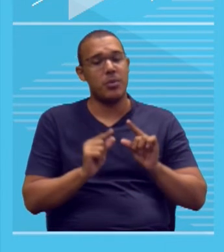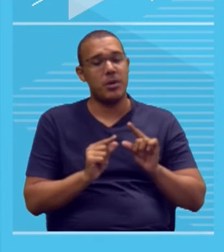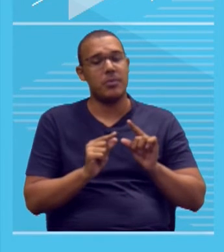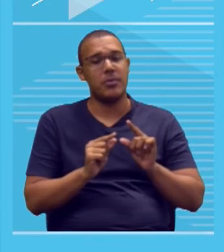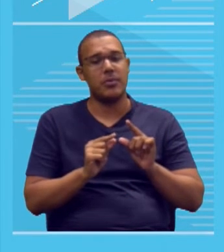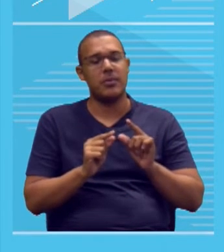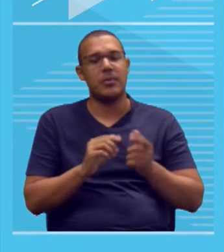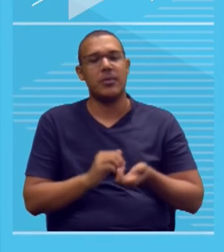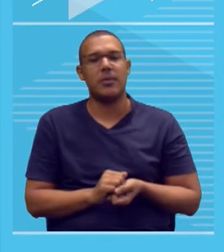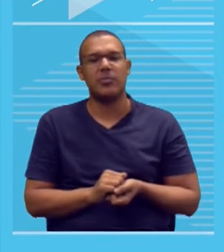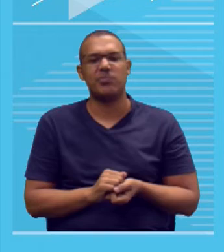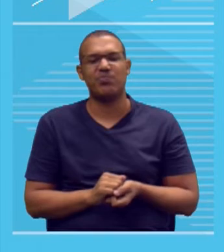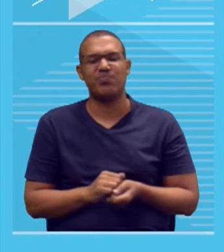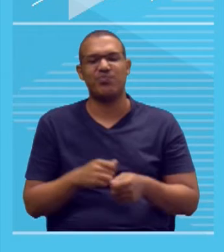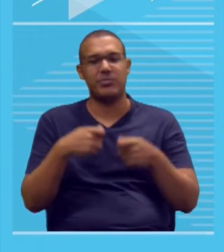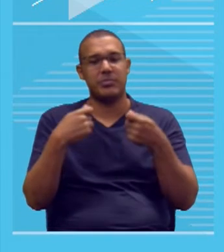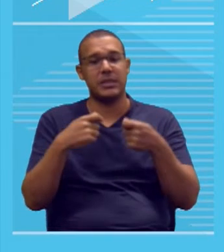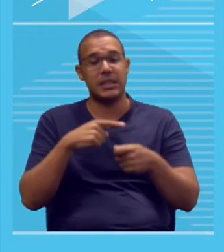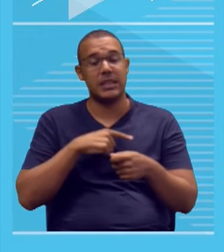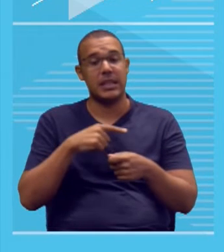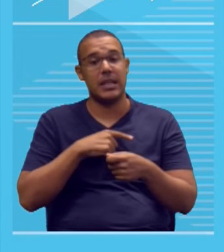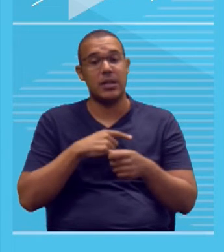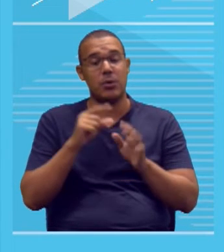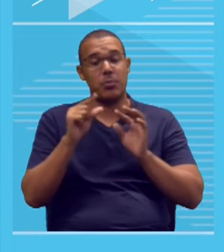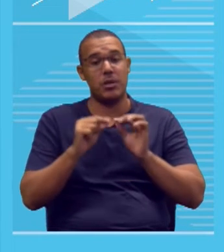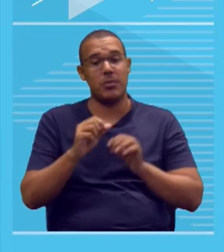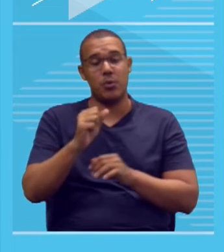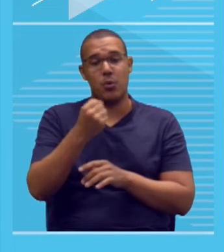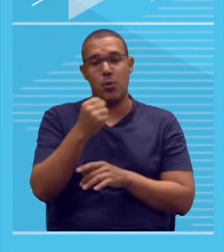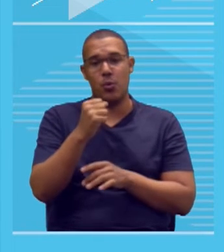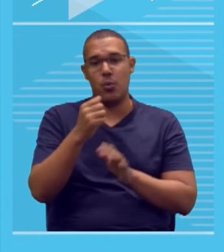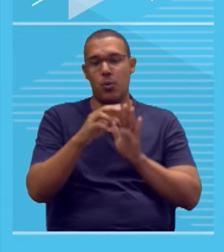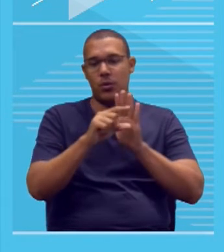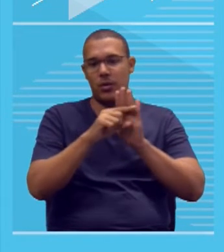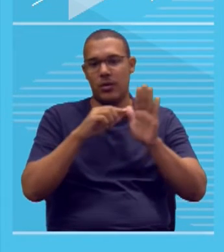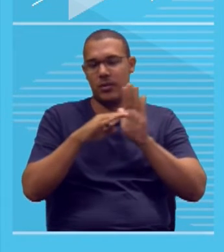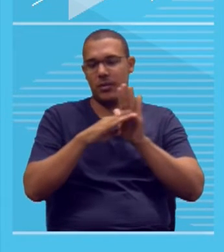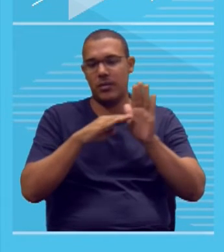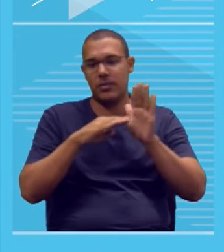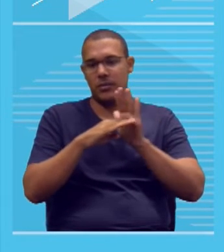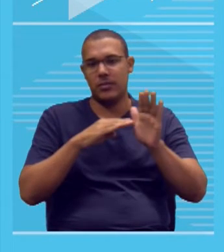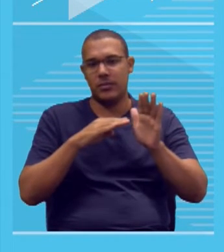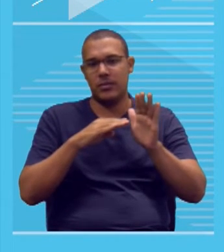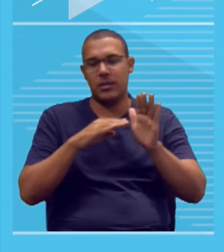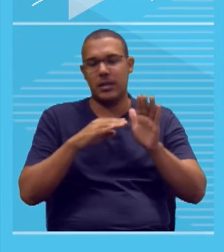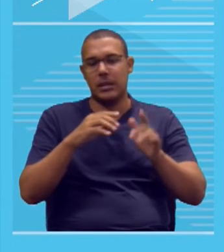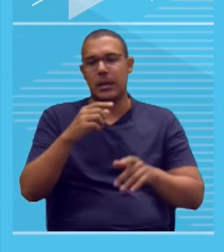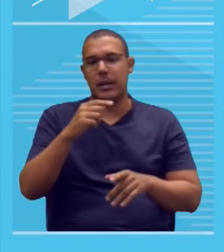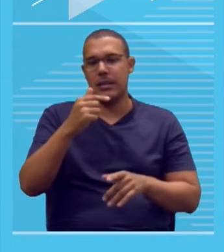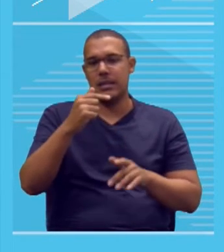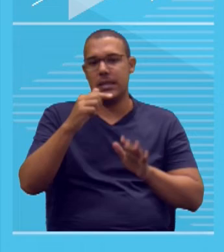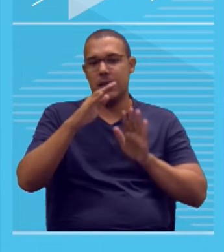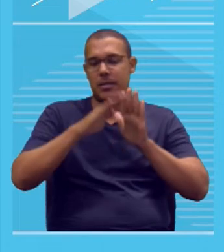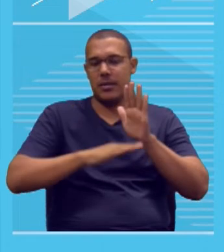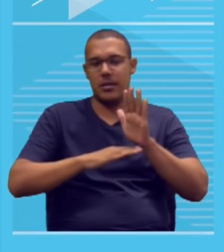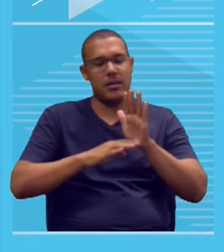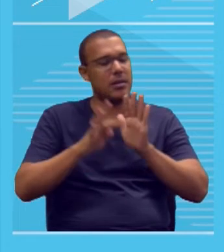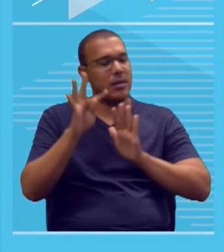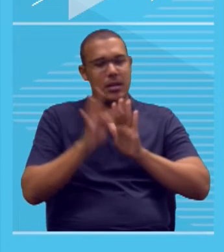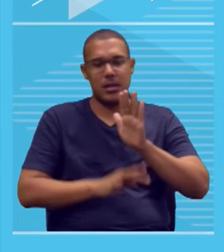de passagem, tem que ter, no mínimo, 8 linhas. De 7 para baixo, não é texto.